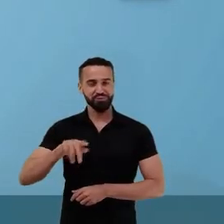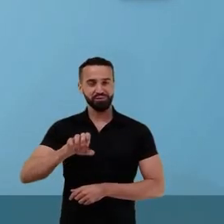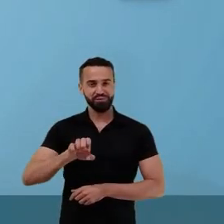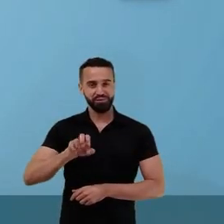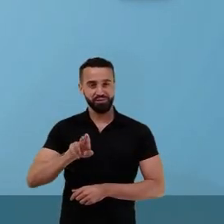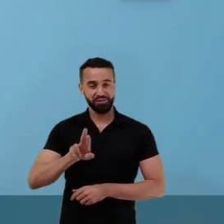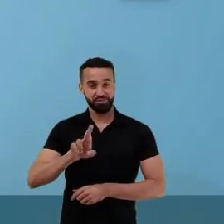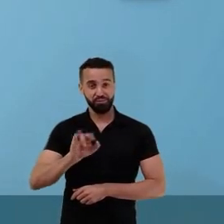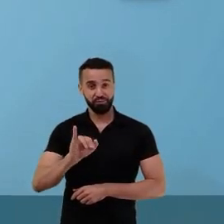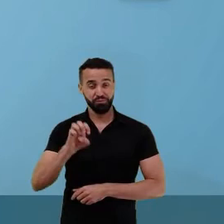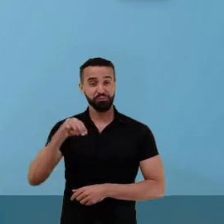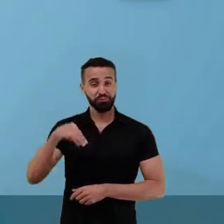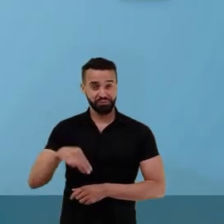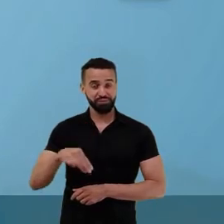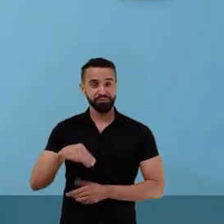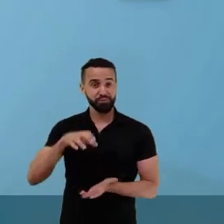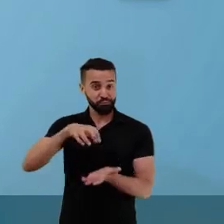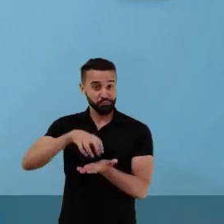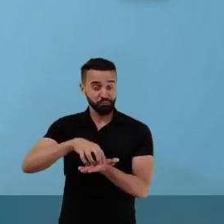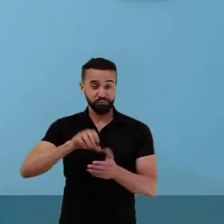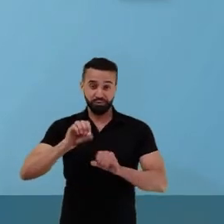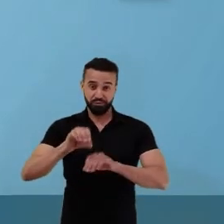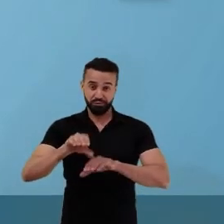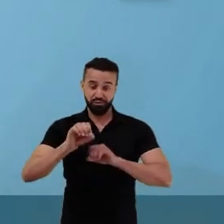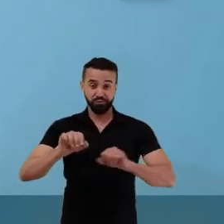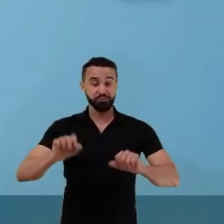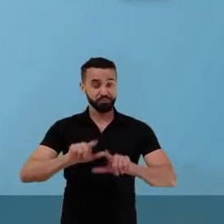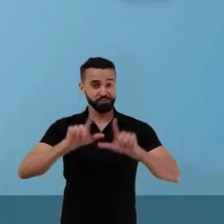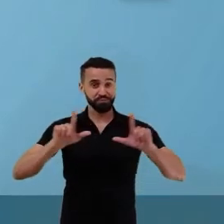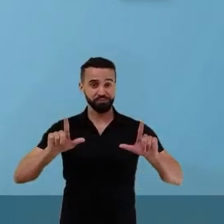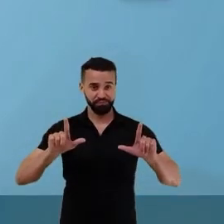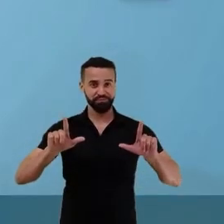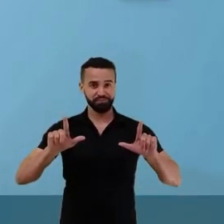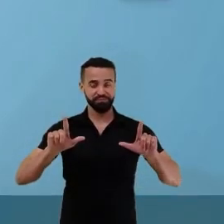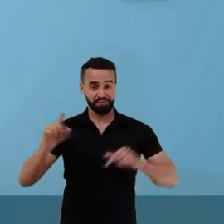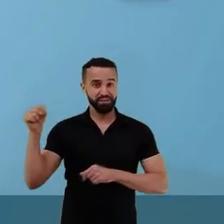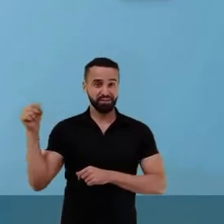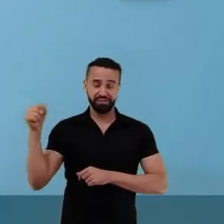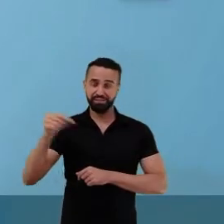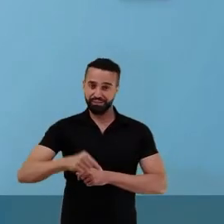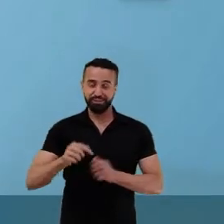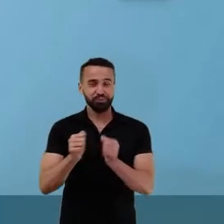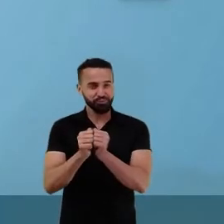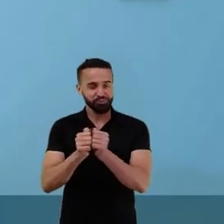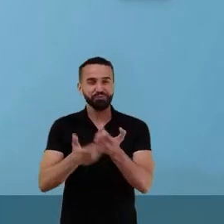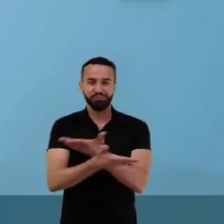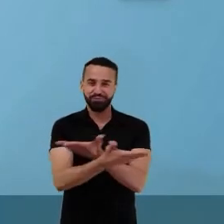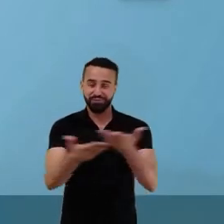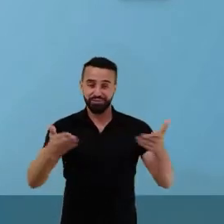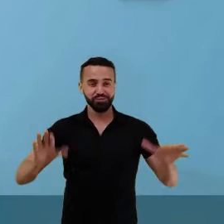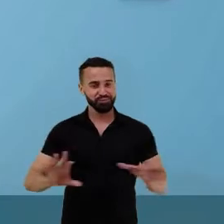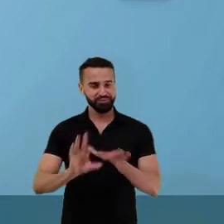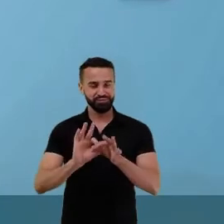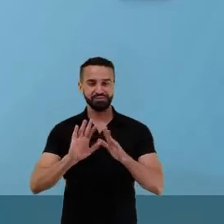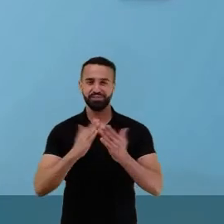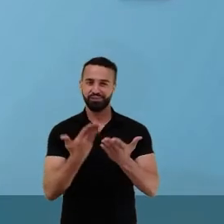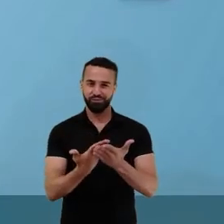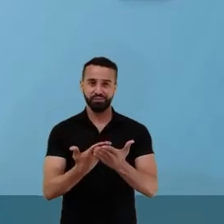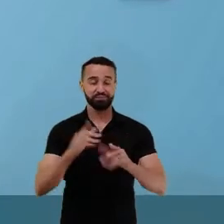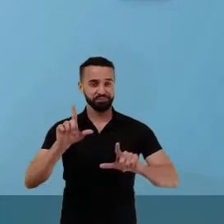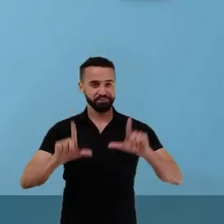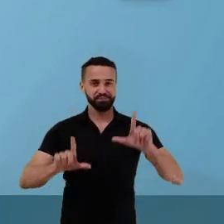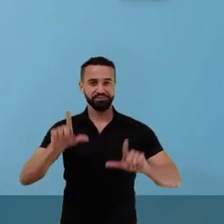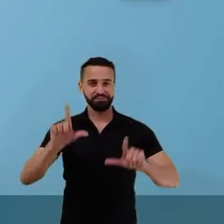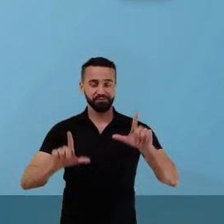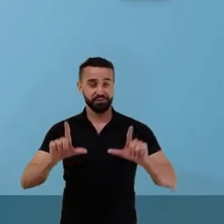Eurim Pablo do Núcleo Educação Conectada. Estarei aqui com vocês no Conexão Escola TV,